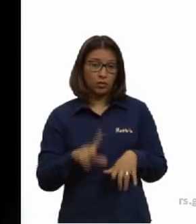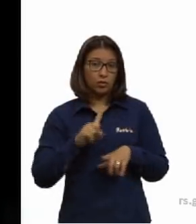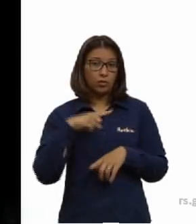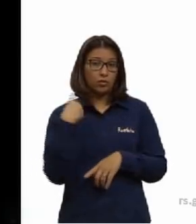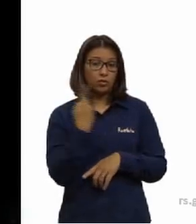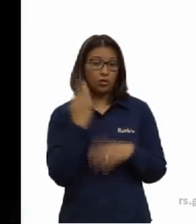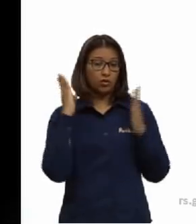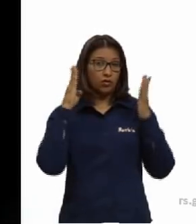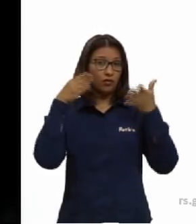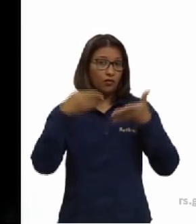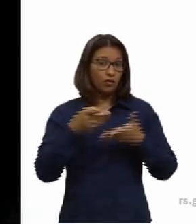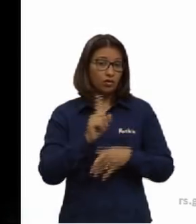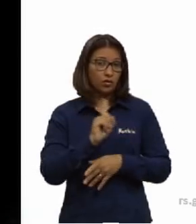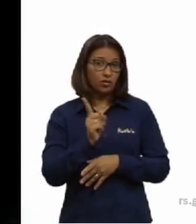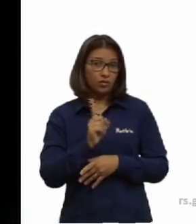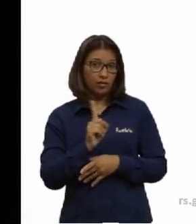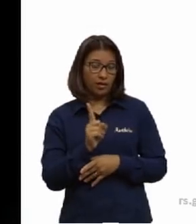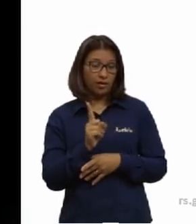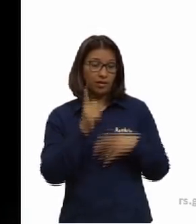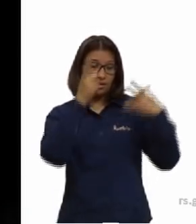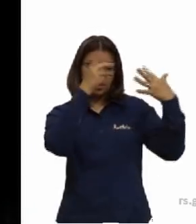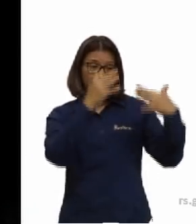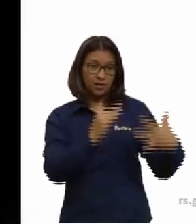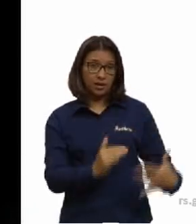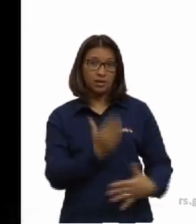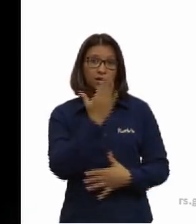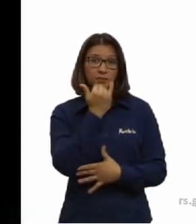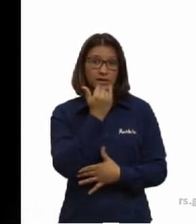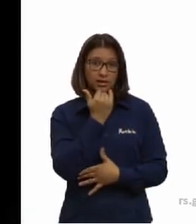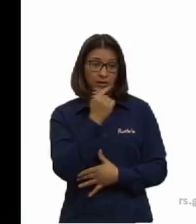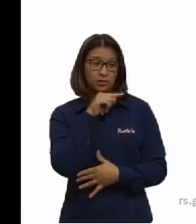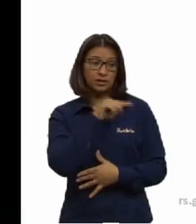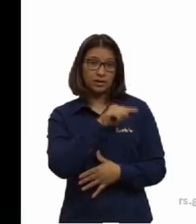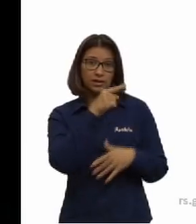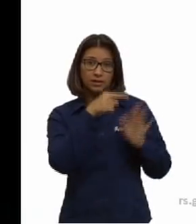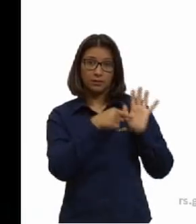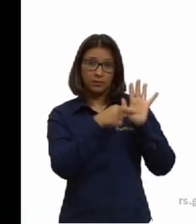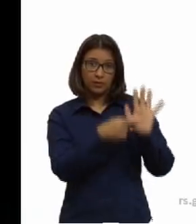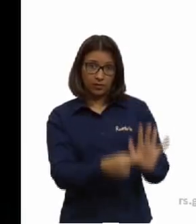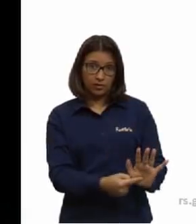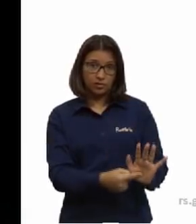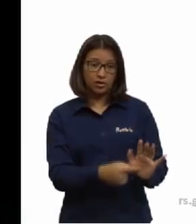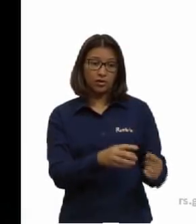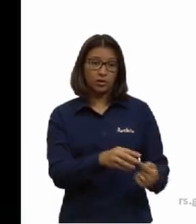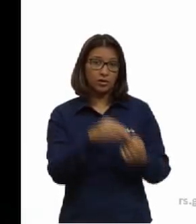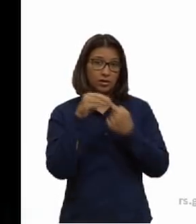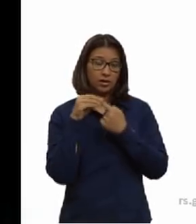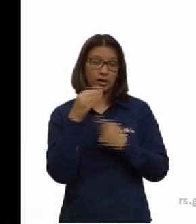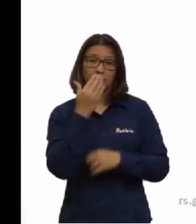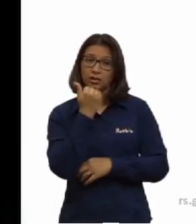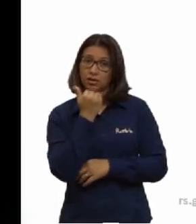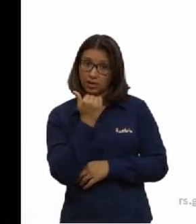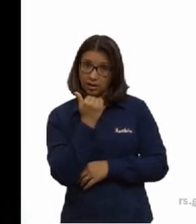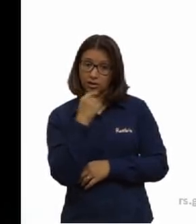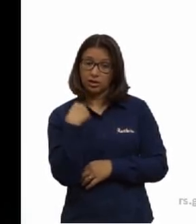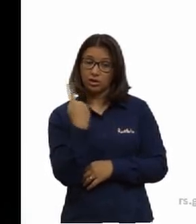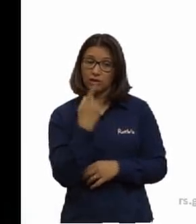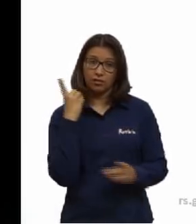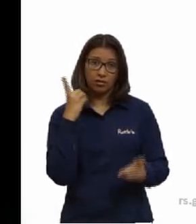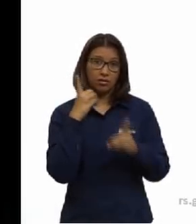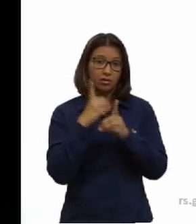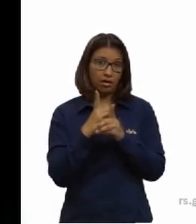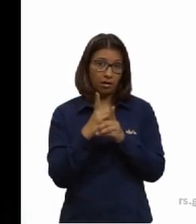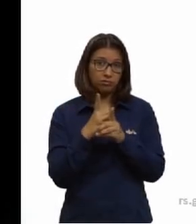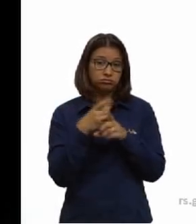é falar sobre alimentação, que tem aqui, né? Os principais alimentos, onde a gente vai encontrar